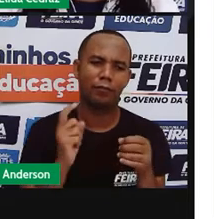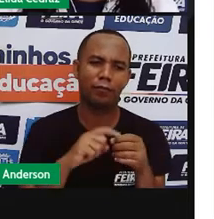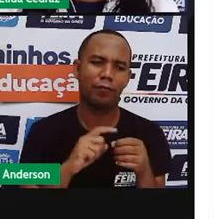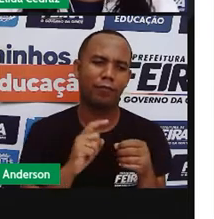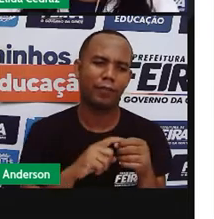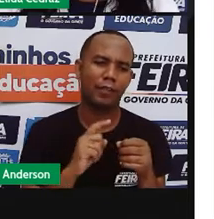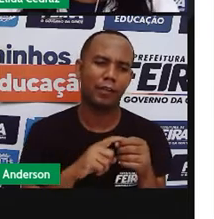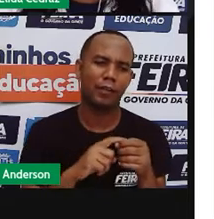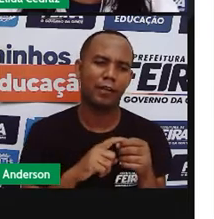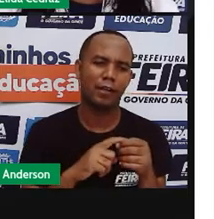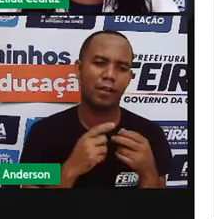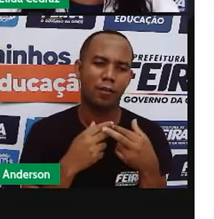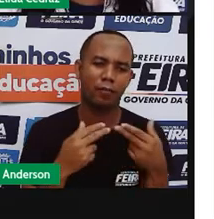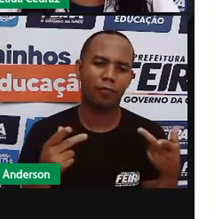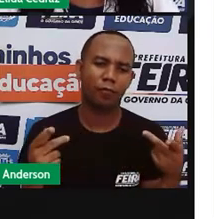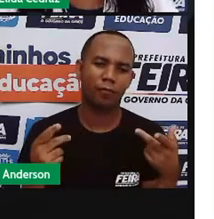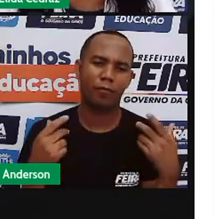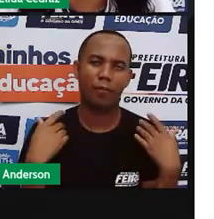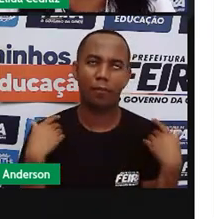pensa um pouquinho